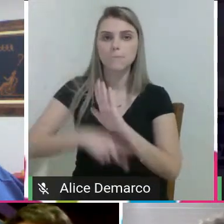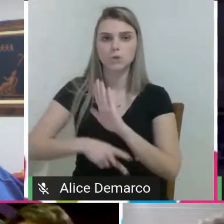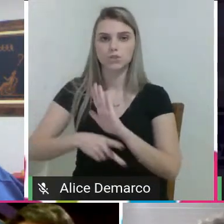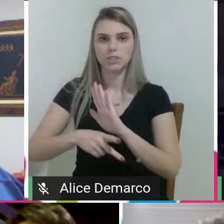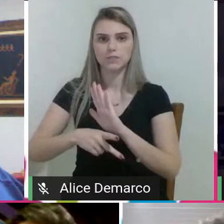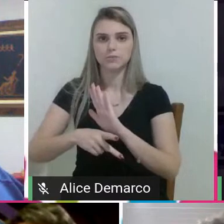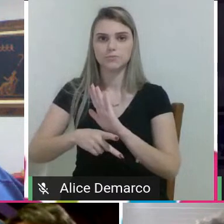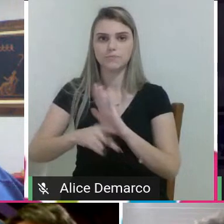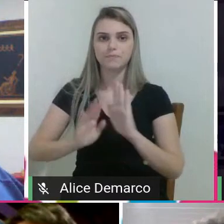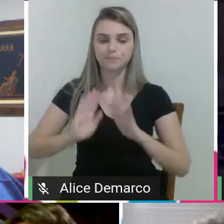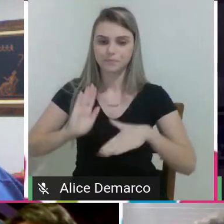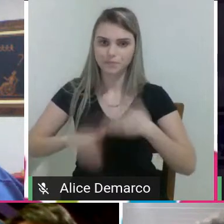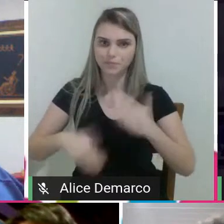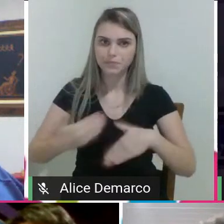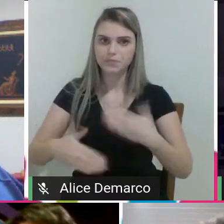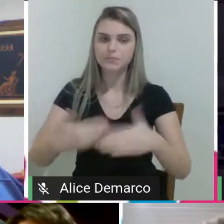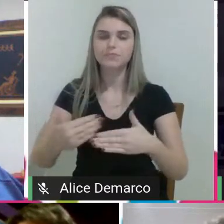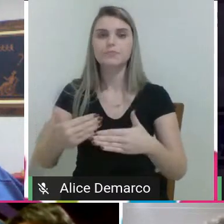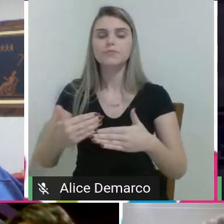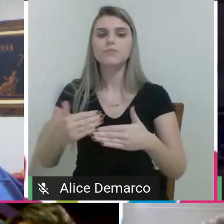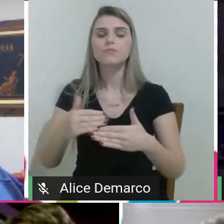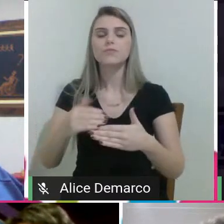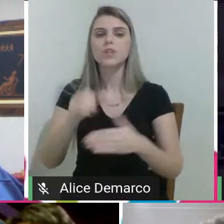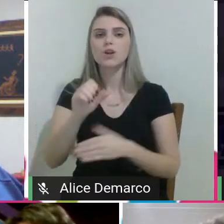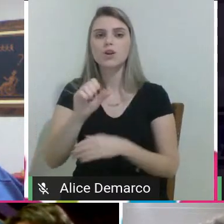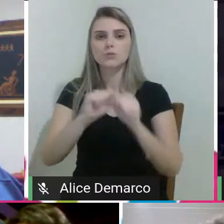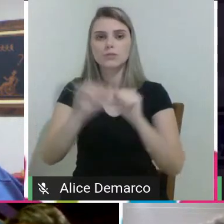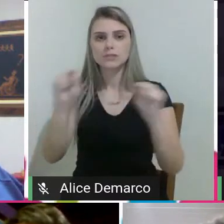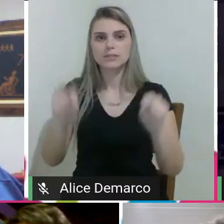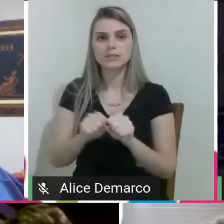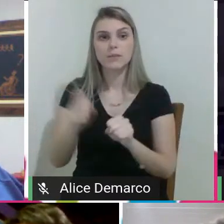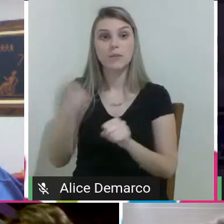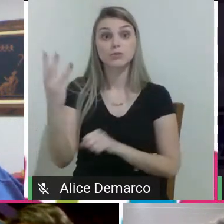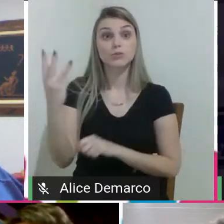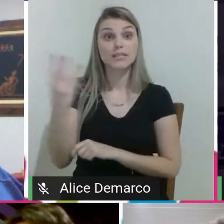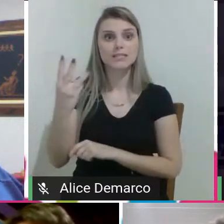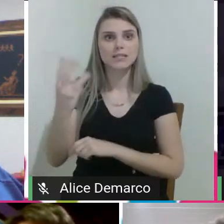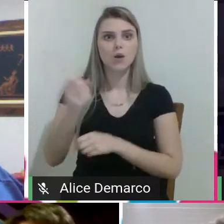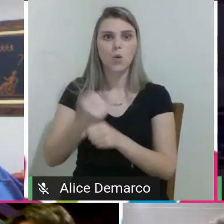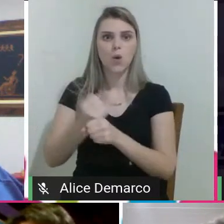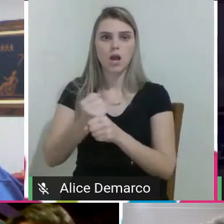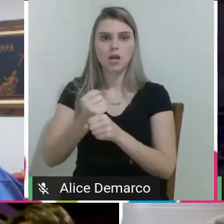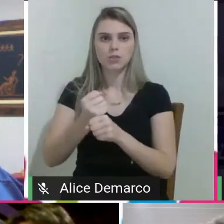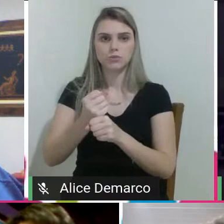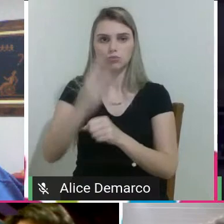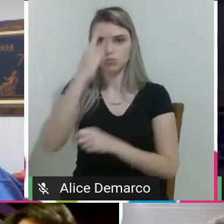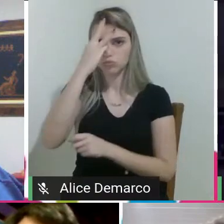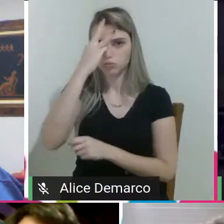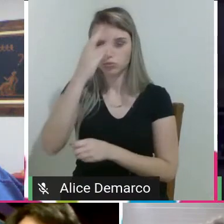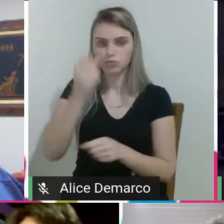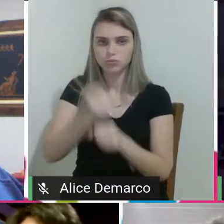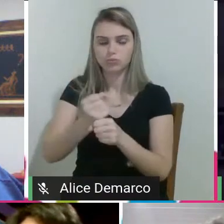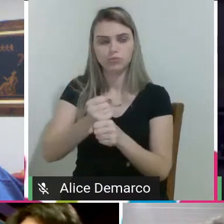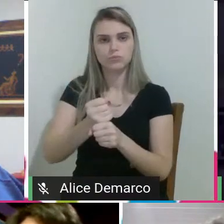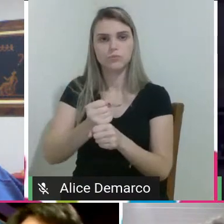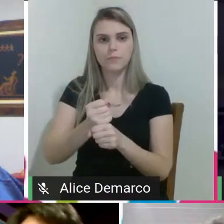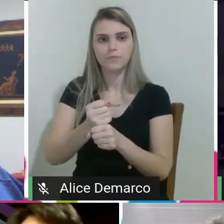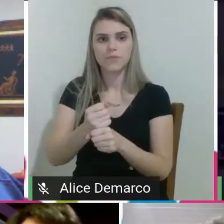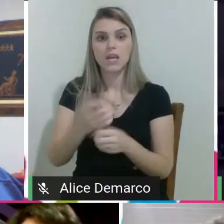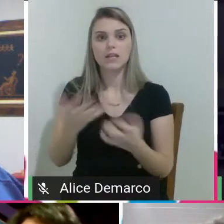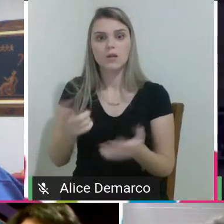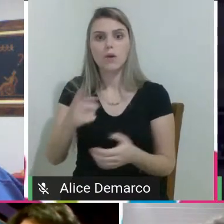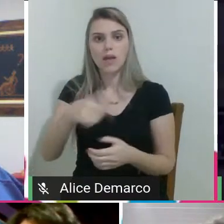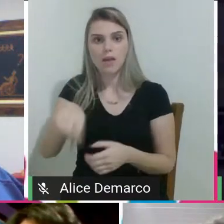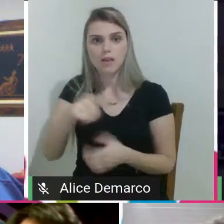para desenvolver um produto, um software, lá no terceiro ano. Então, esses jovens que vão apresentar para vocês hoje são do terceiro